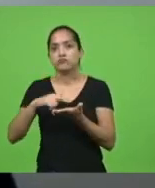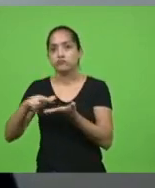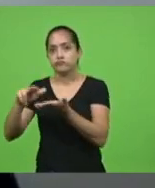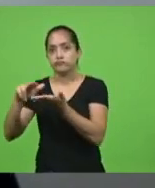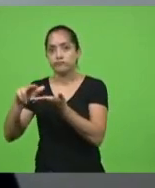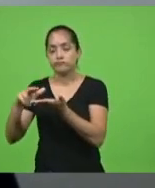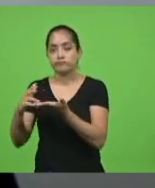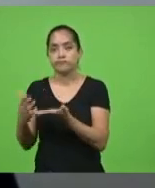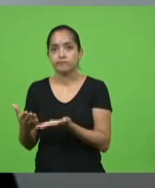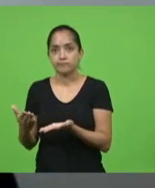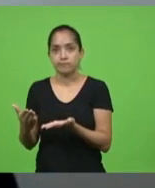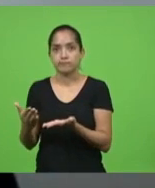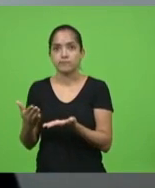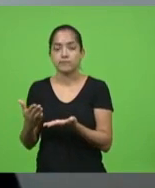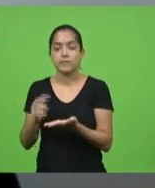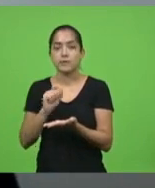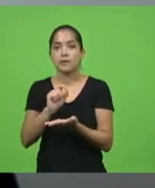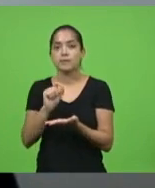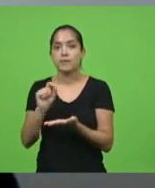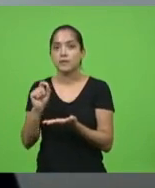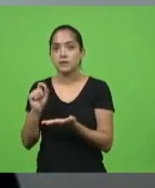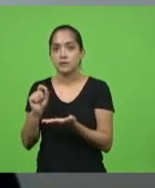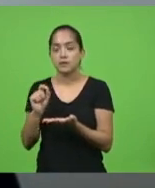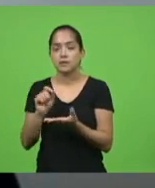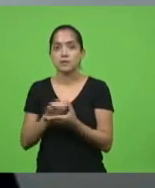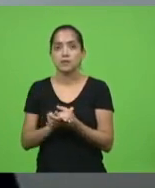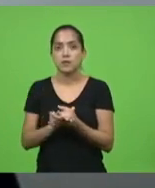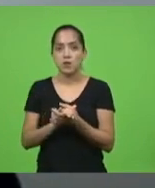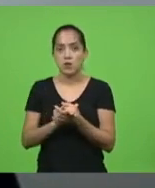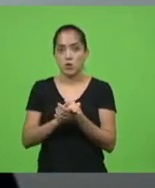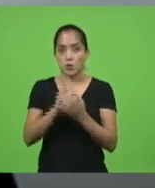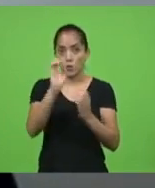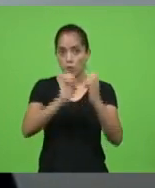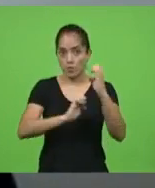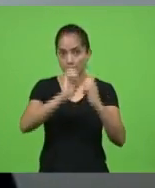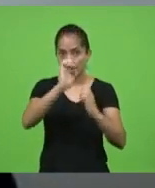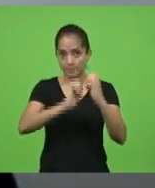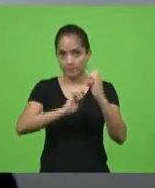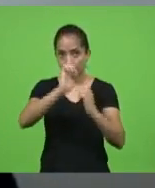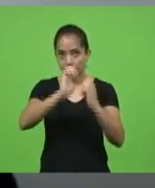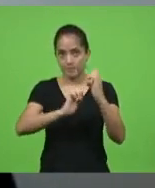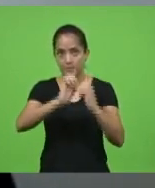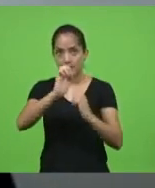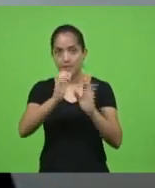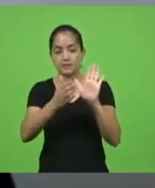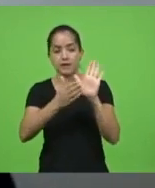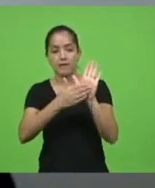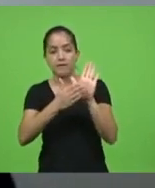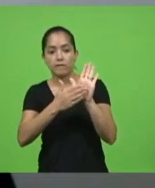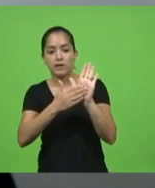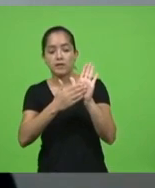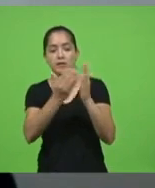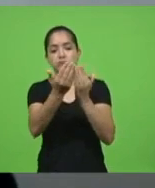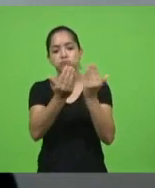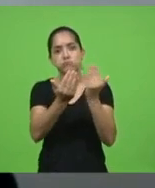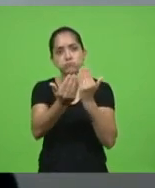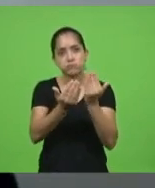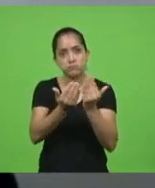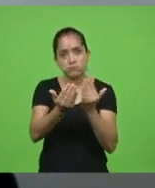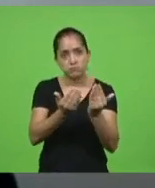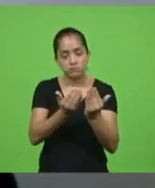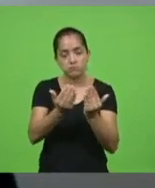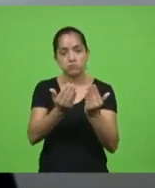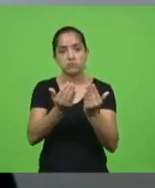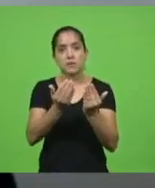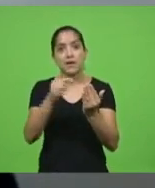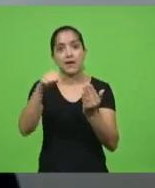para que uma empresa possa avaliar essas propostas desses prefeitos e Santa